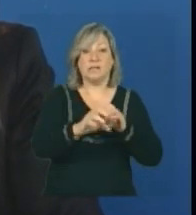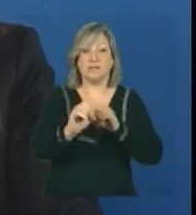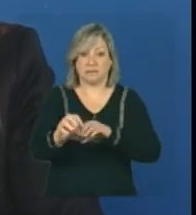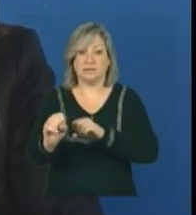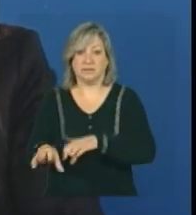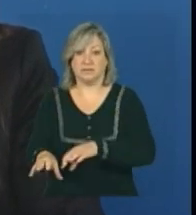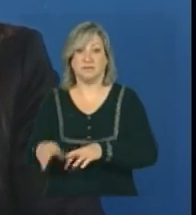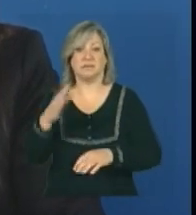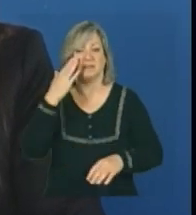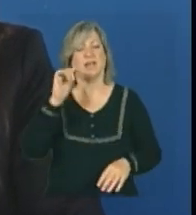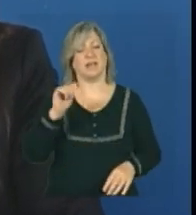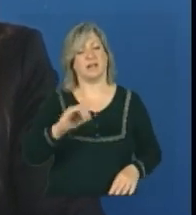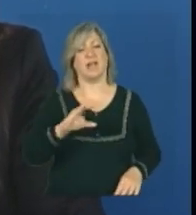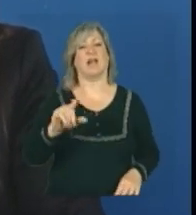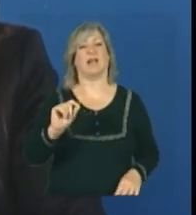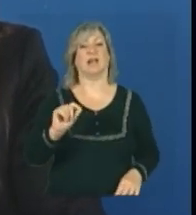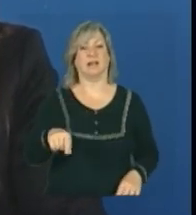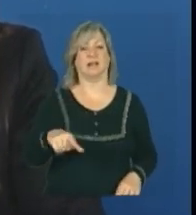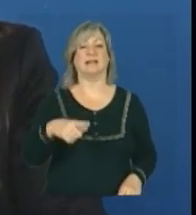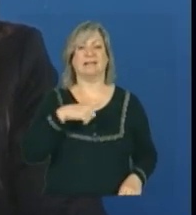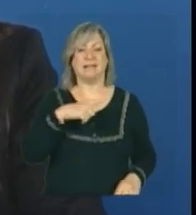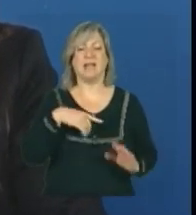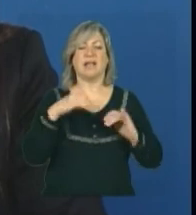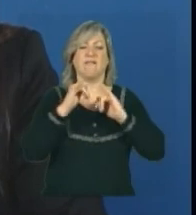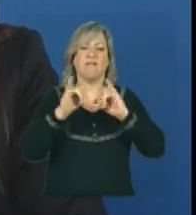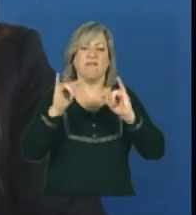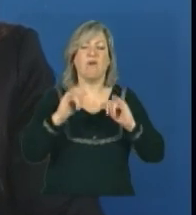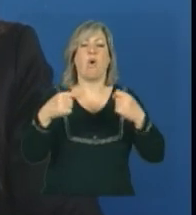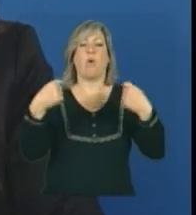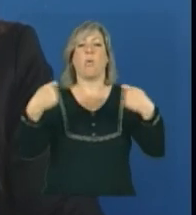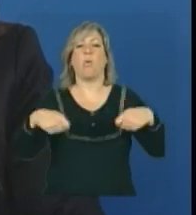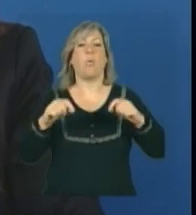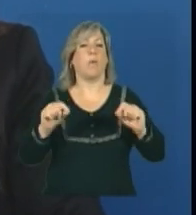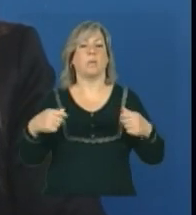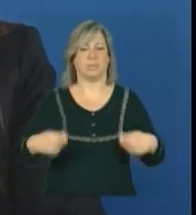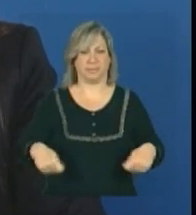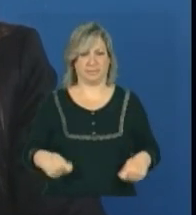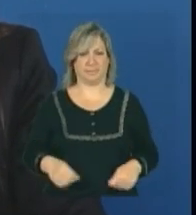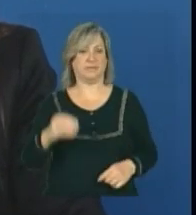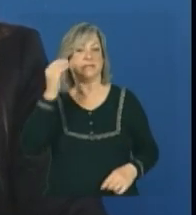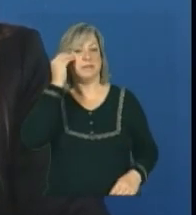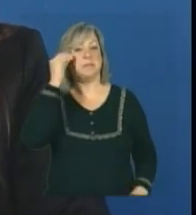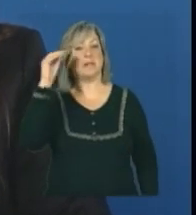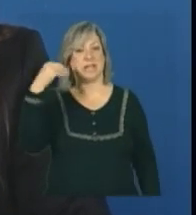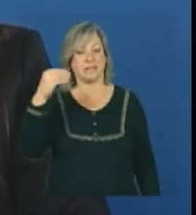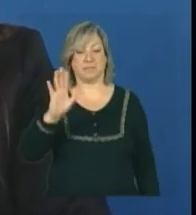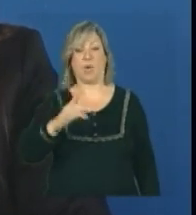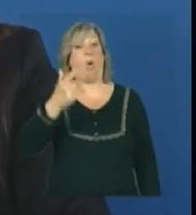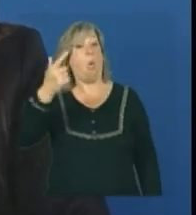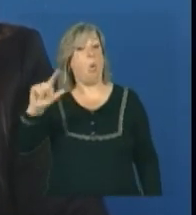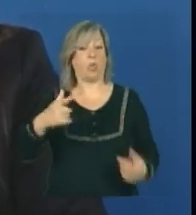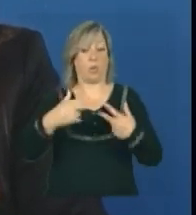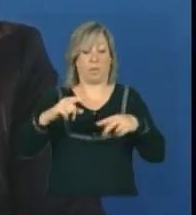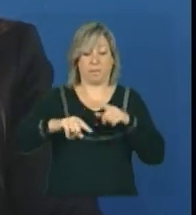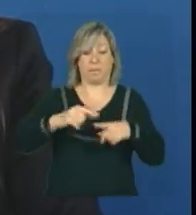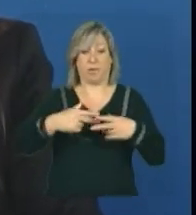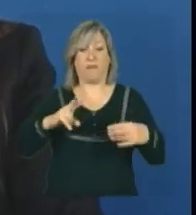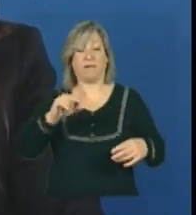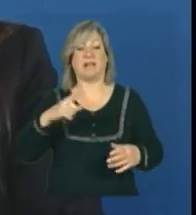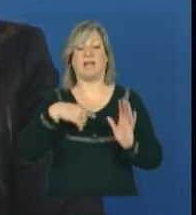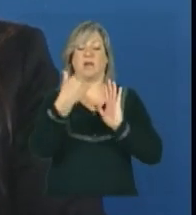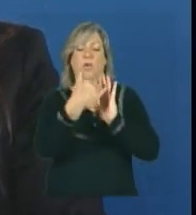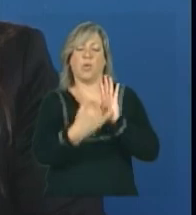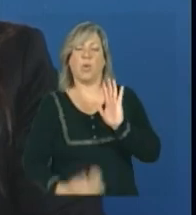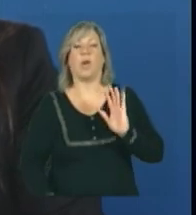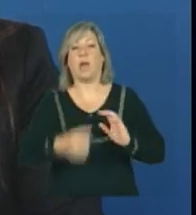material de orientação, é claro, que ele considera o que já há hoje de experiências. Outro material que nós vamos ter disponível é a lista